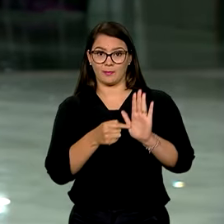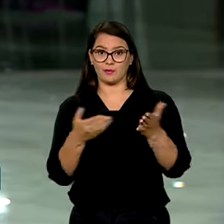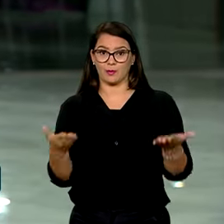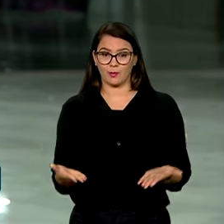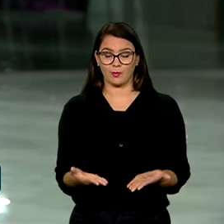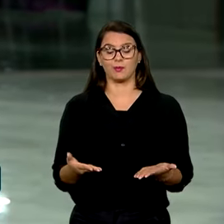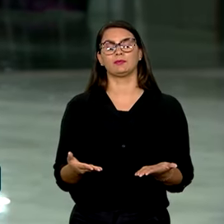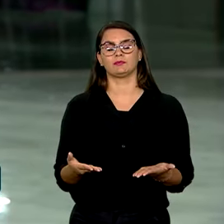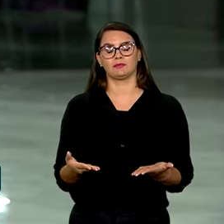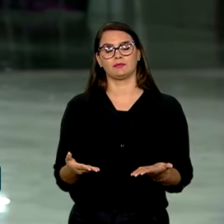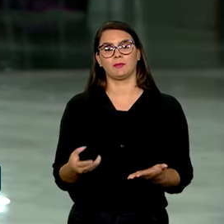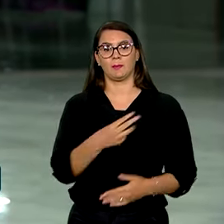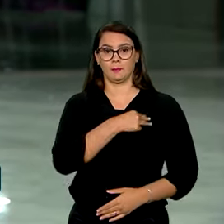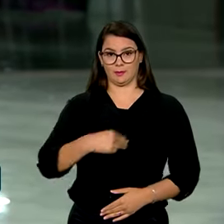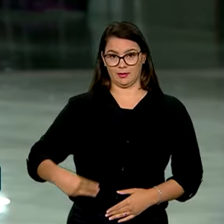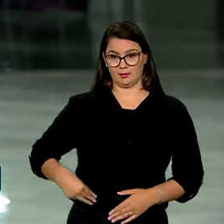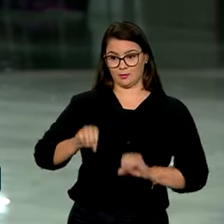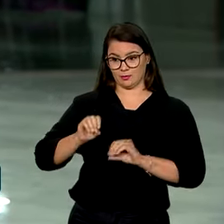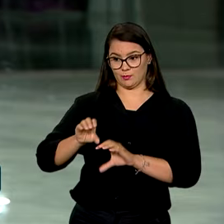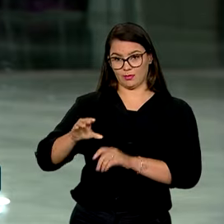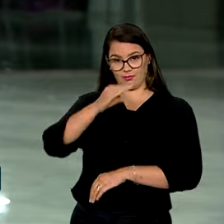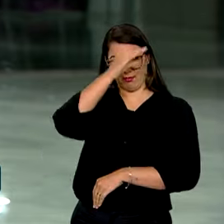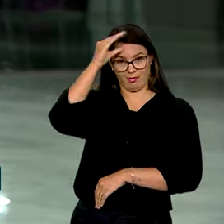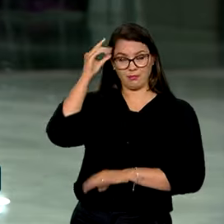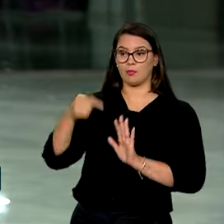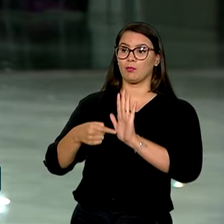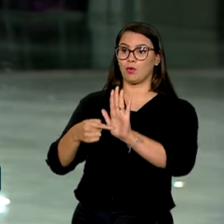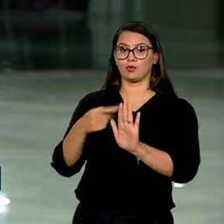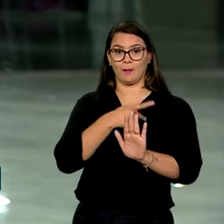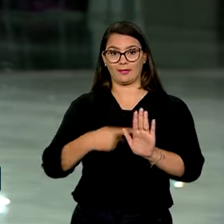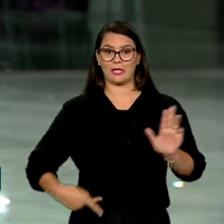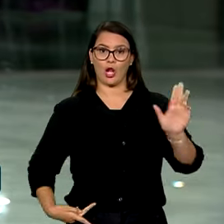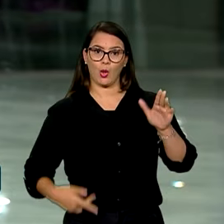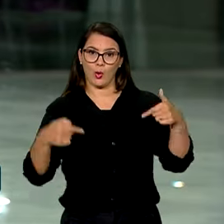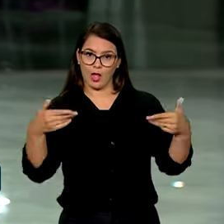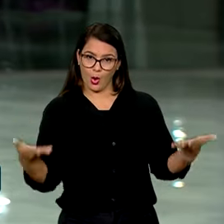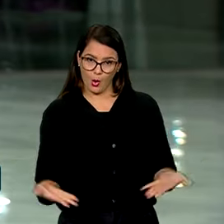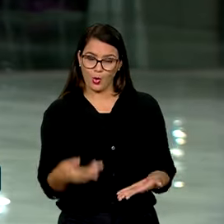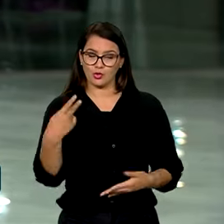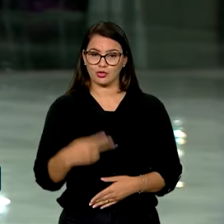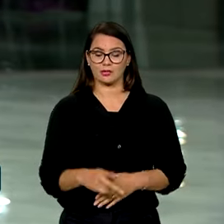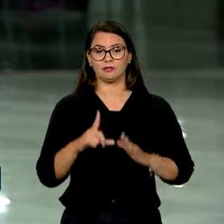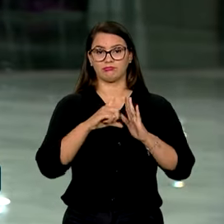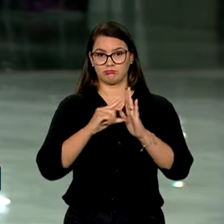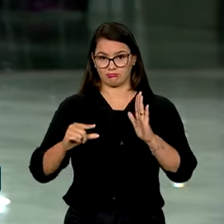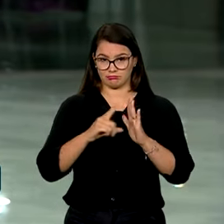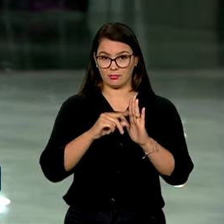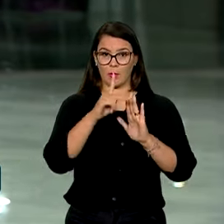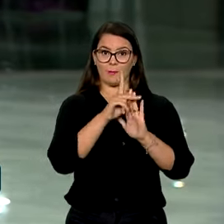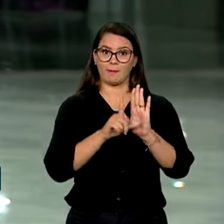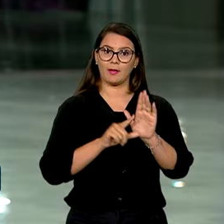pelo ministro da Educação, Camilo Santana, ao presidente Lula, hoje aqui no Palácio do Planalto. Esse novo PL